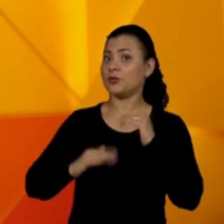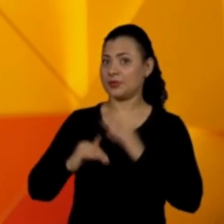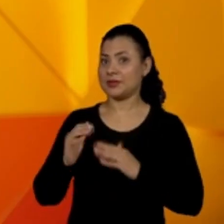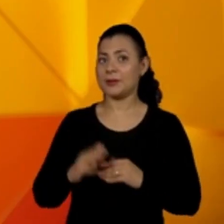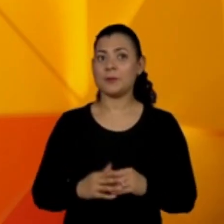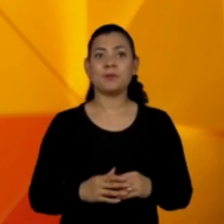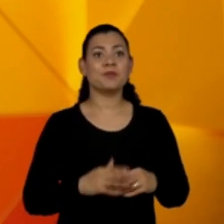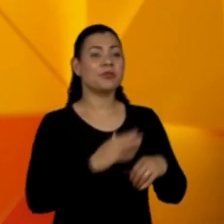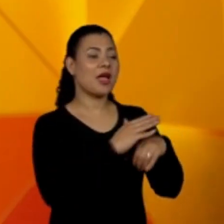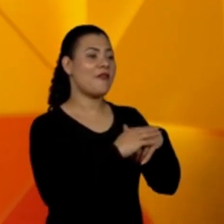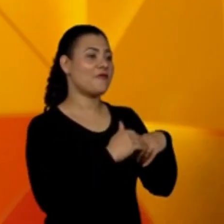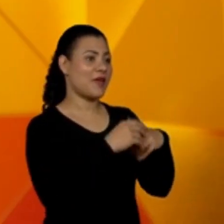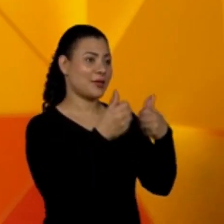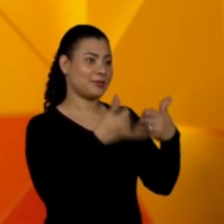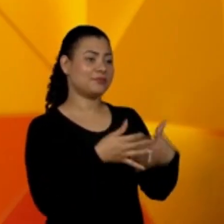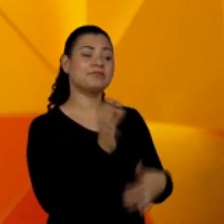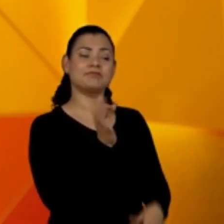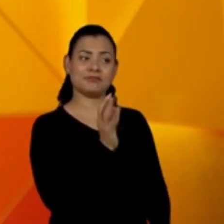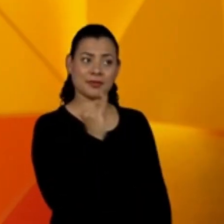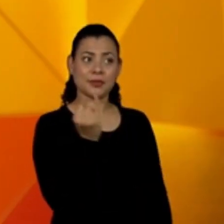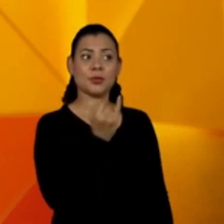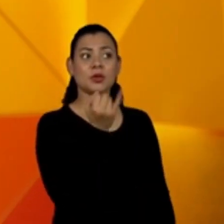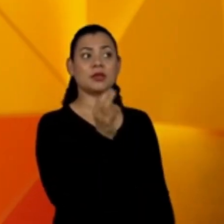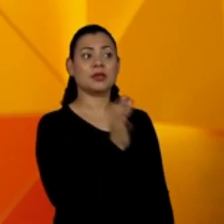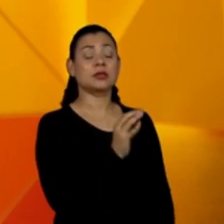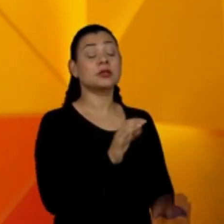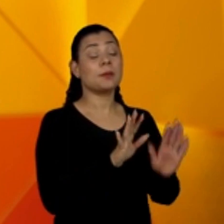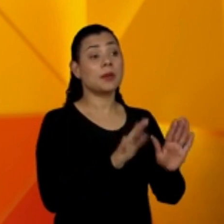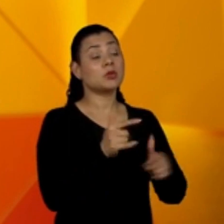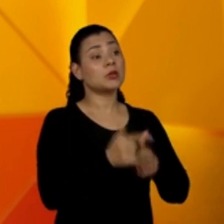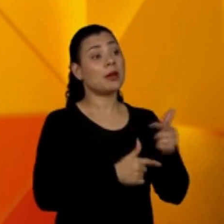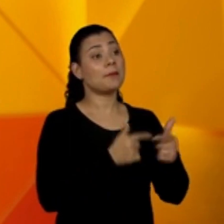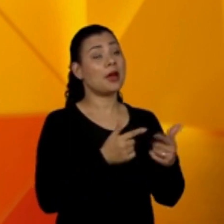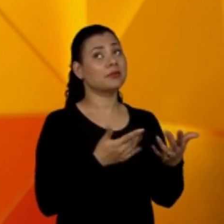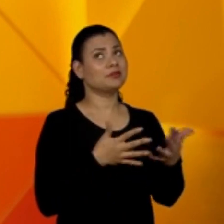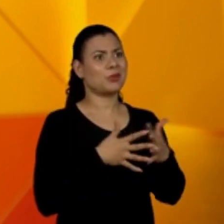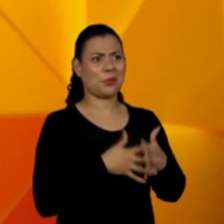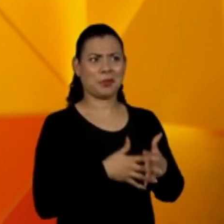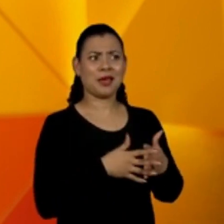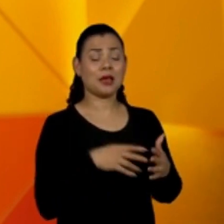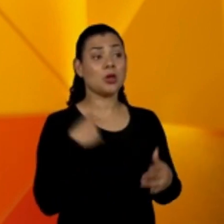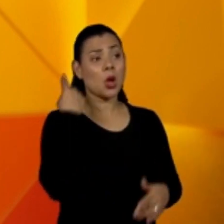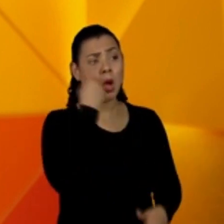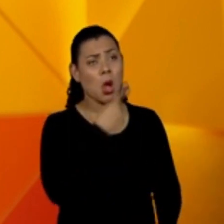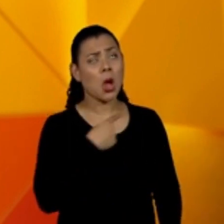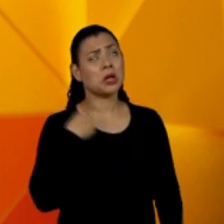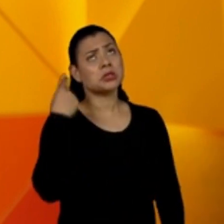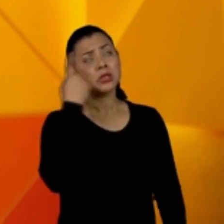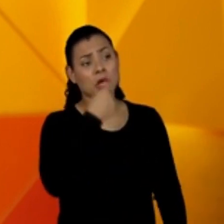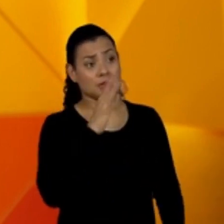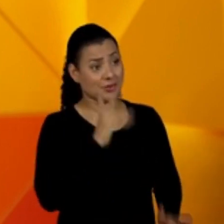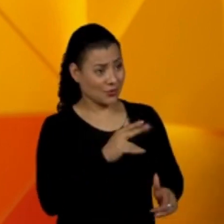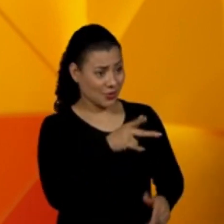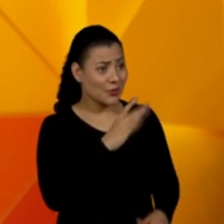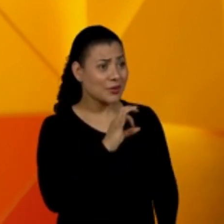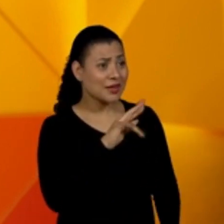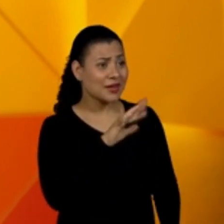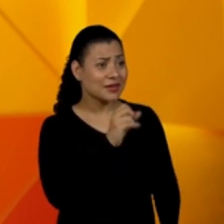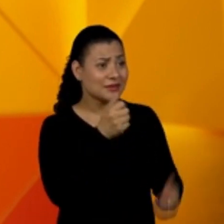questão do afeto que o Ronaldo traz faz muita diferença, só que é um trabalho que é complicado, são muitas horas, como a Cris falou,